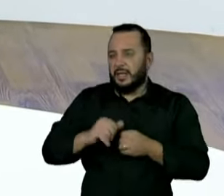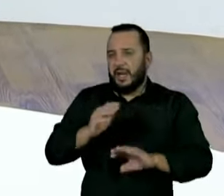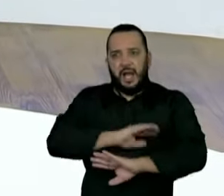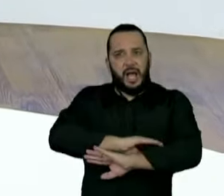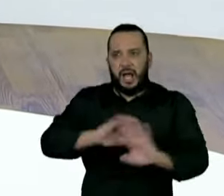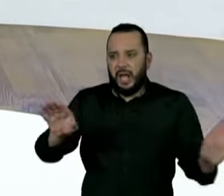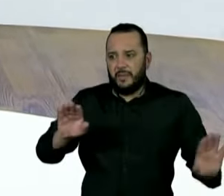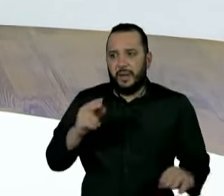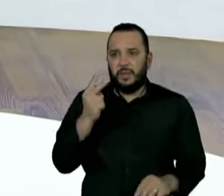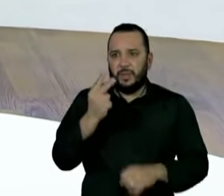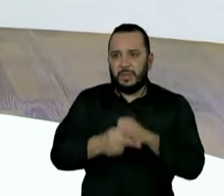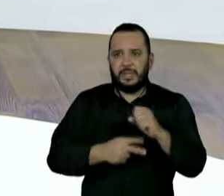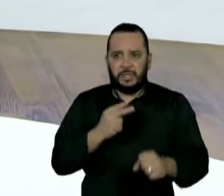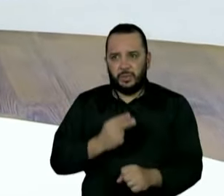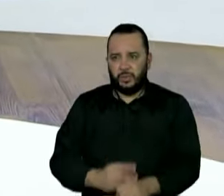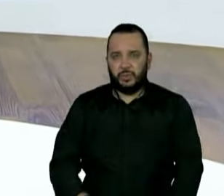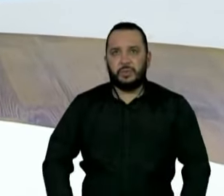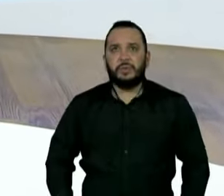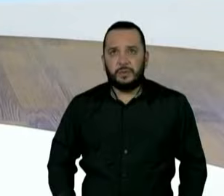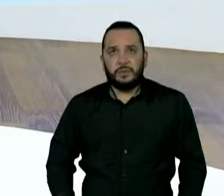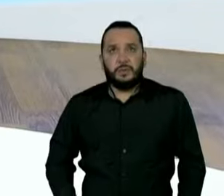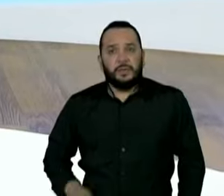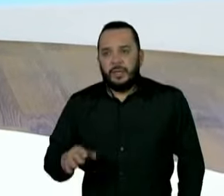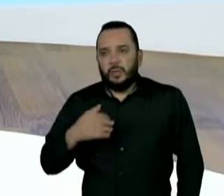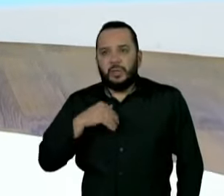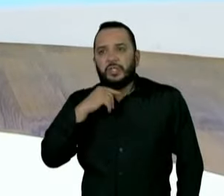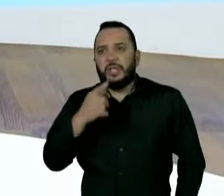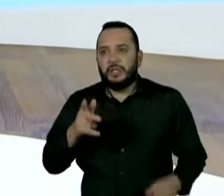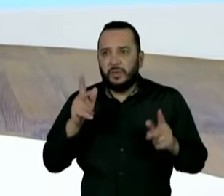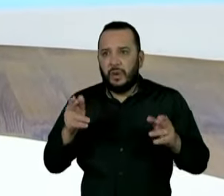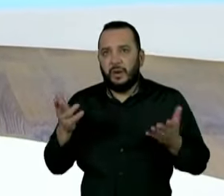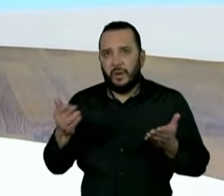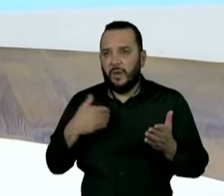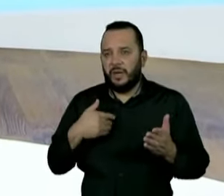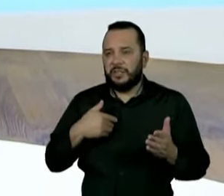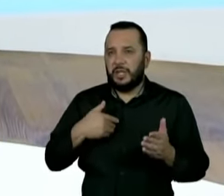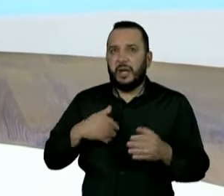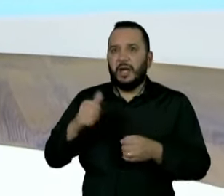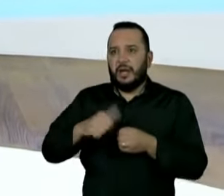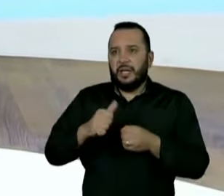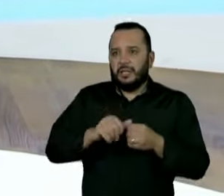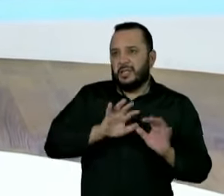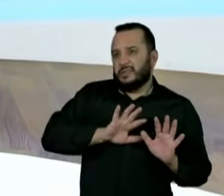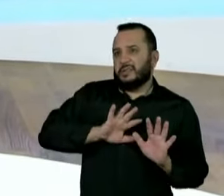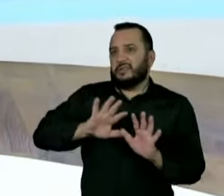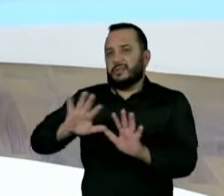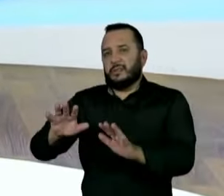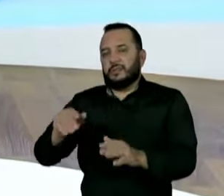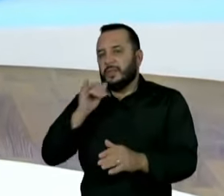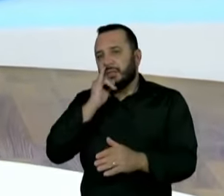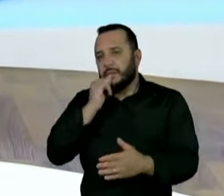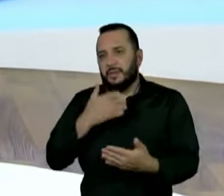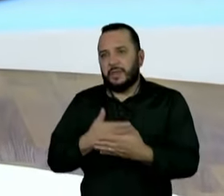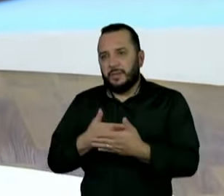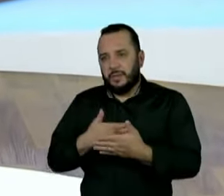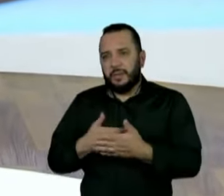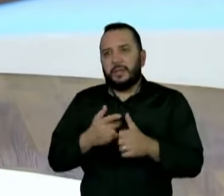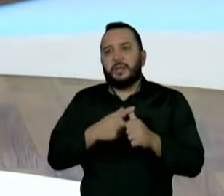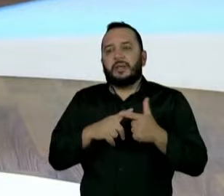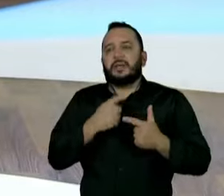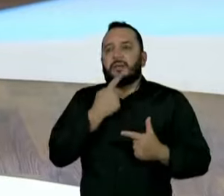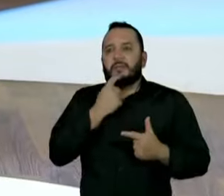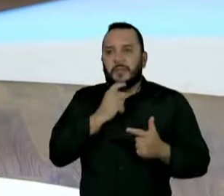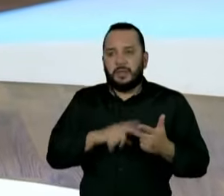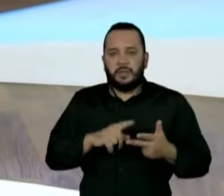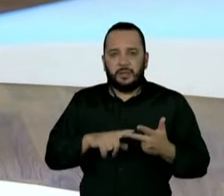Cracolândia. Mas não adianta fazer o que fizer agora, empurrar a Cracolândia. Se você for a Ribeirão Preto, Campinas, enfim, Sorocaba,